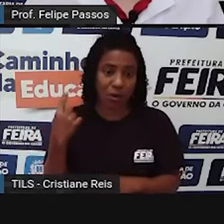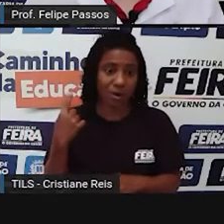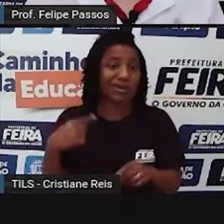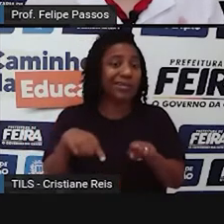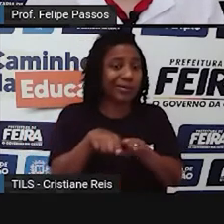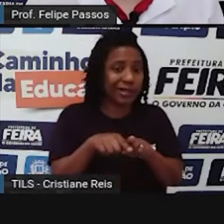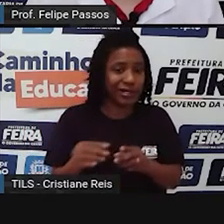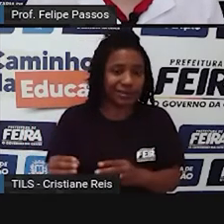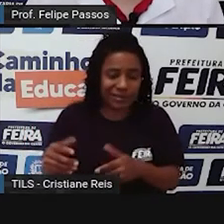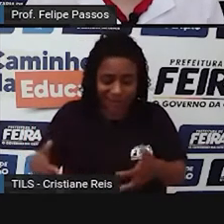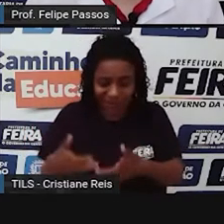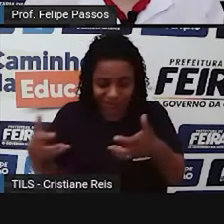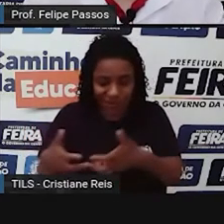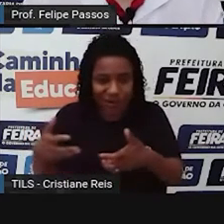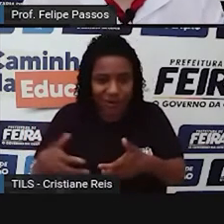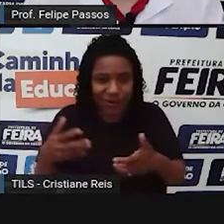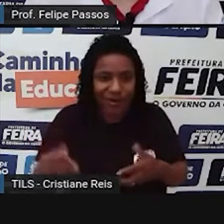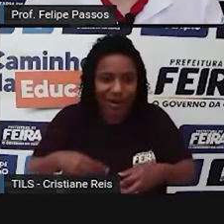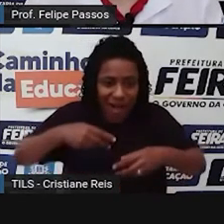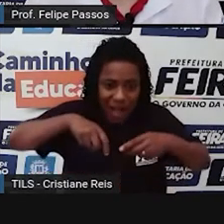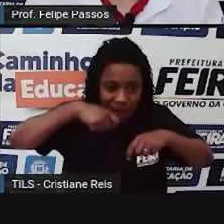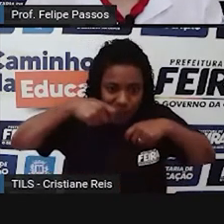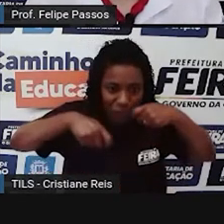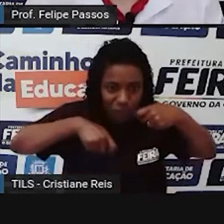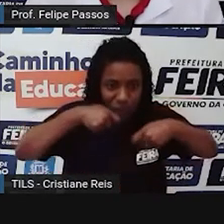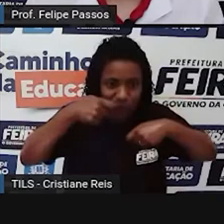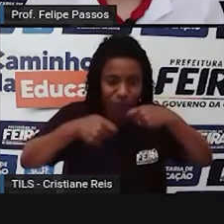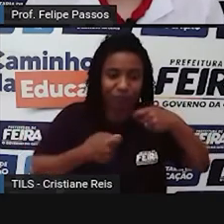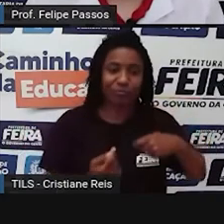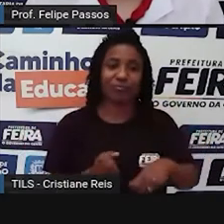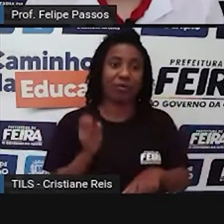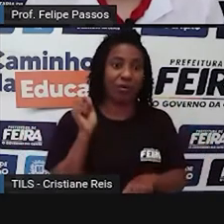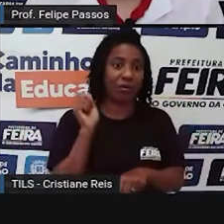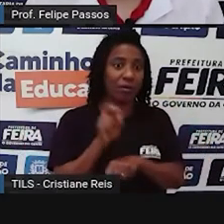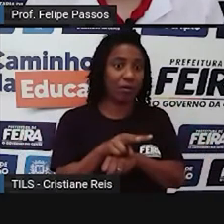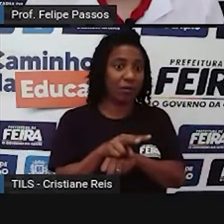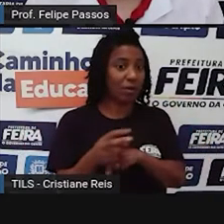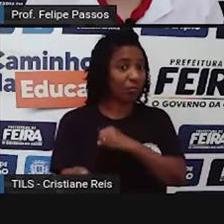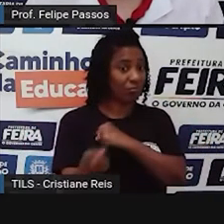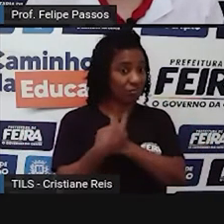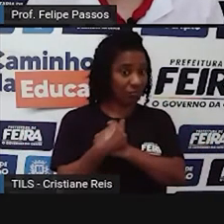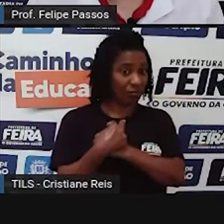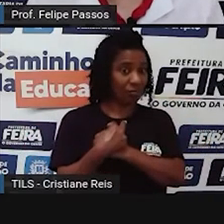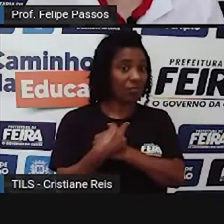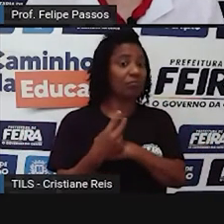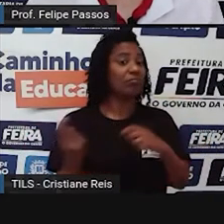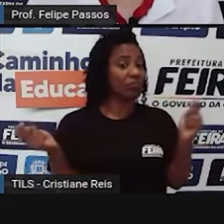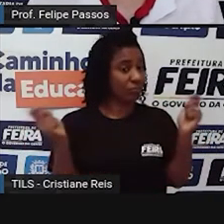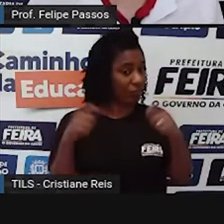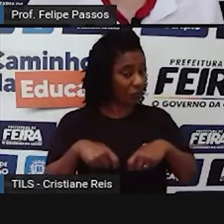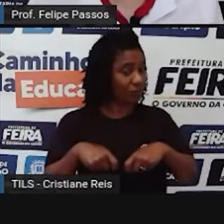até mesmo quando a gente simplesmente faz uma horta, a gente está impactando no meio ambiente, né?